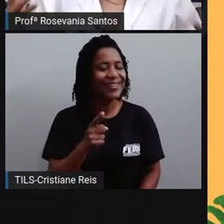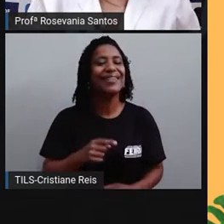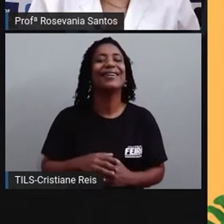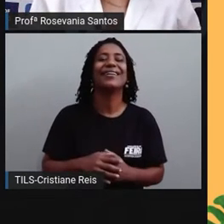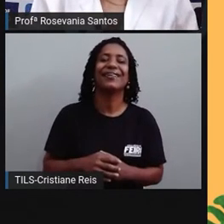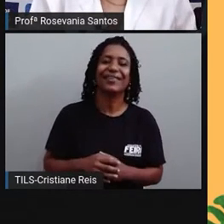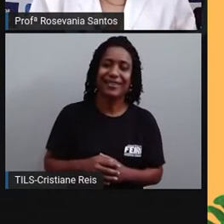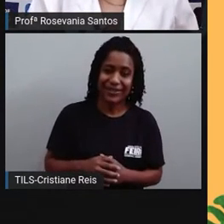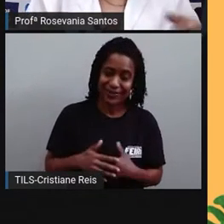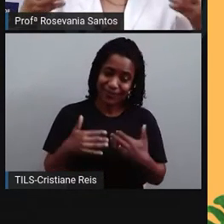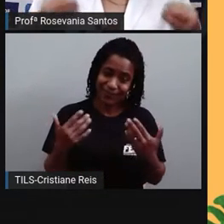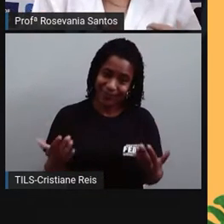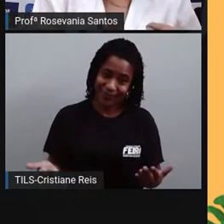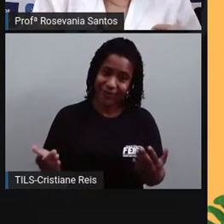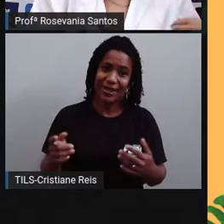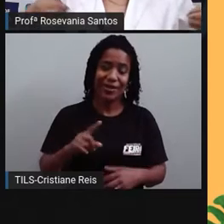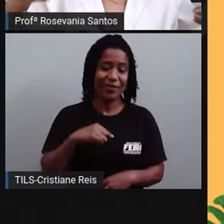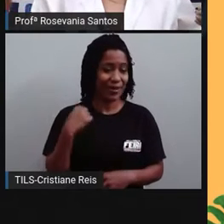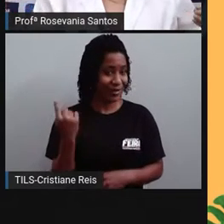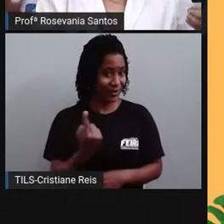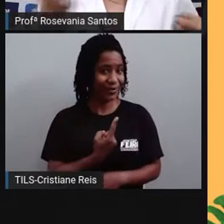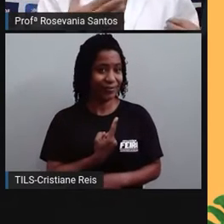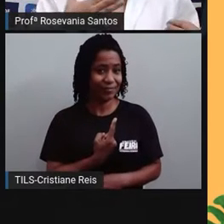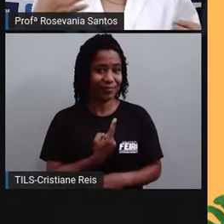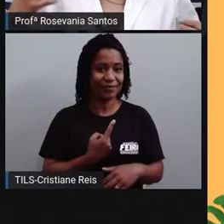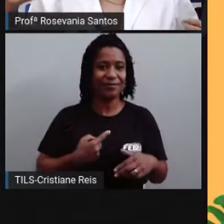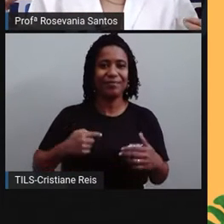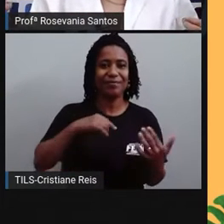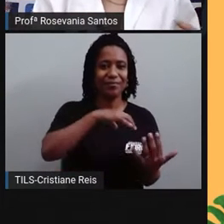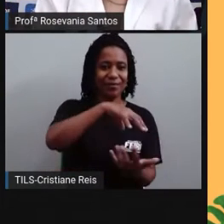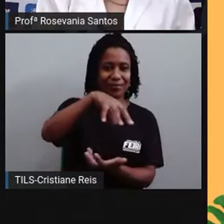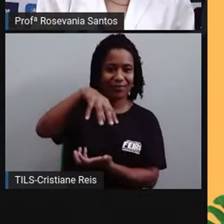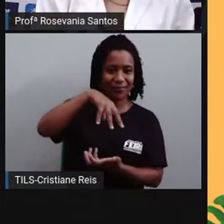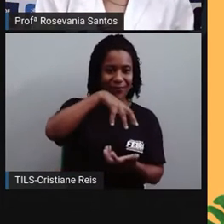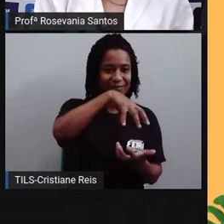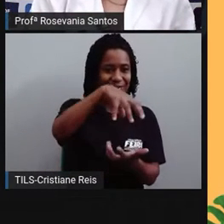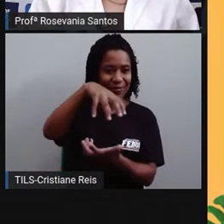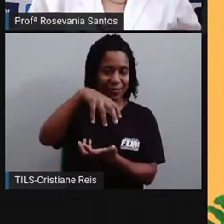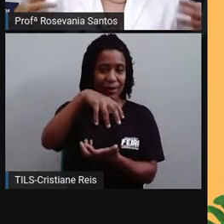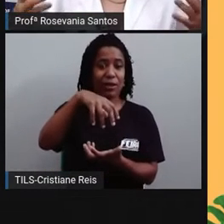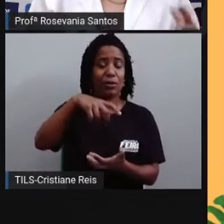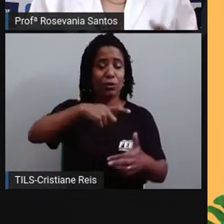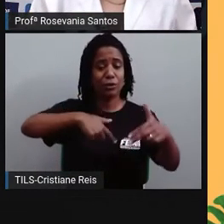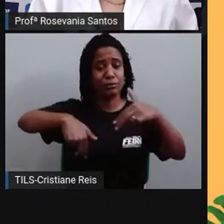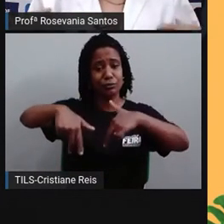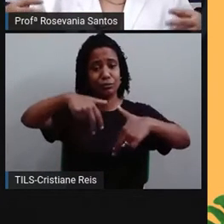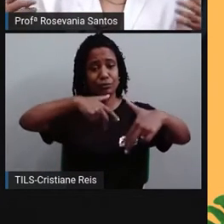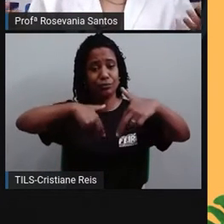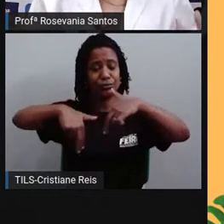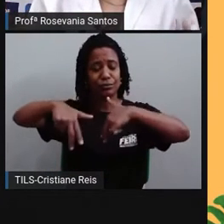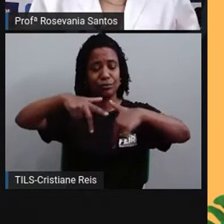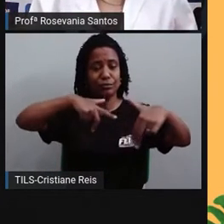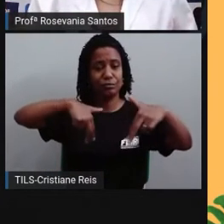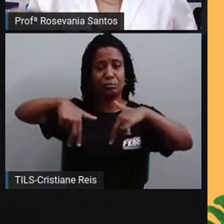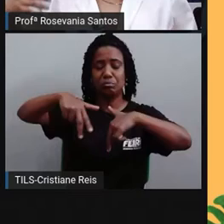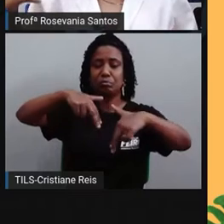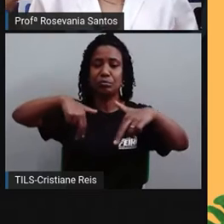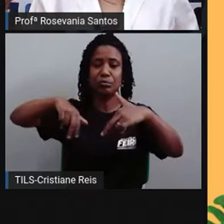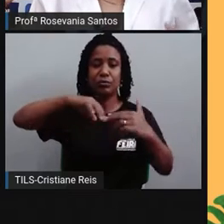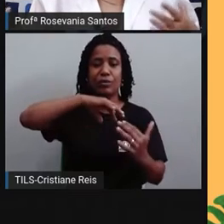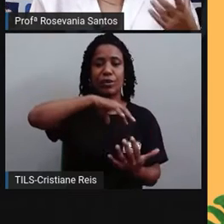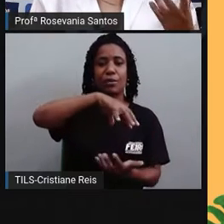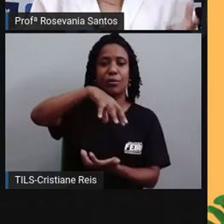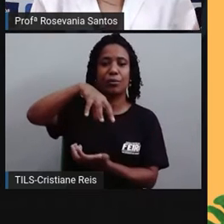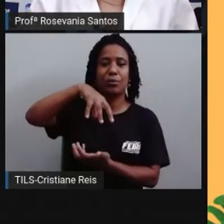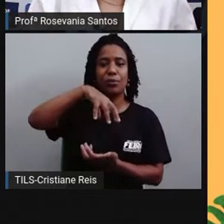A resposta é porque a gente está girando junto com a Terra. E o fato da gente ir junto com a Terra e ela vai